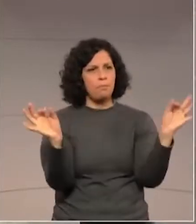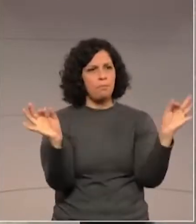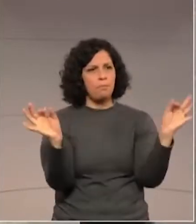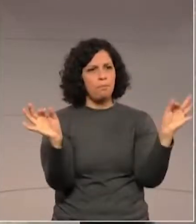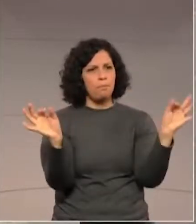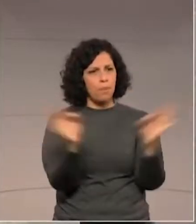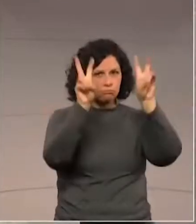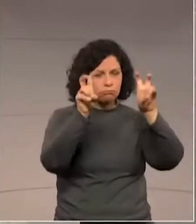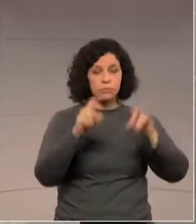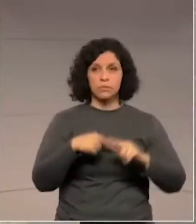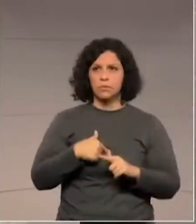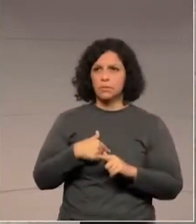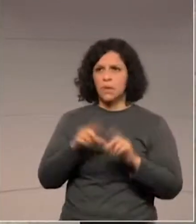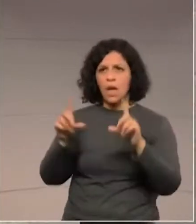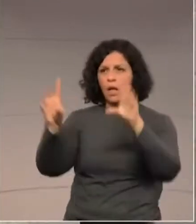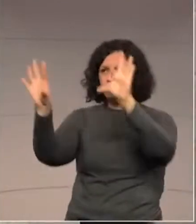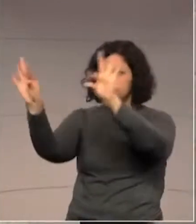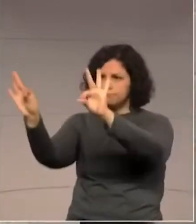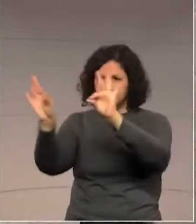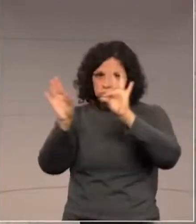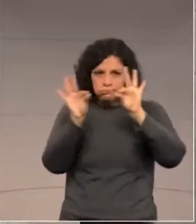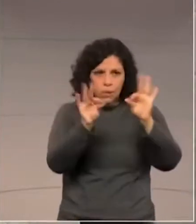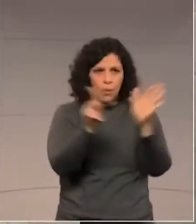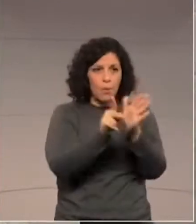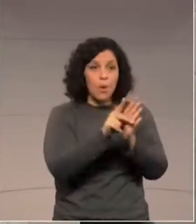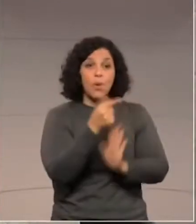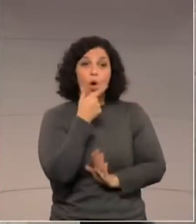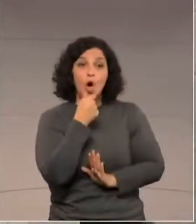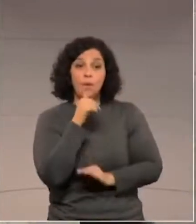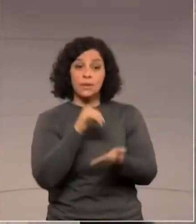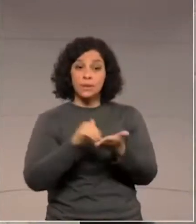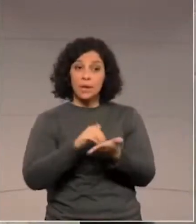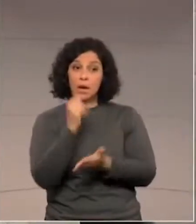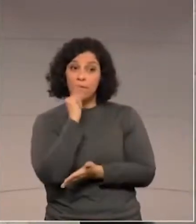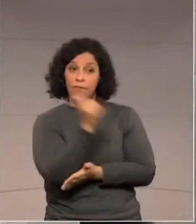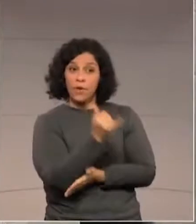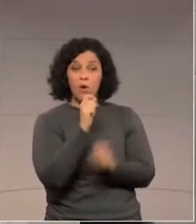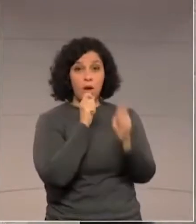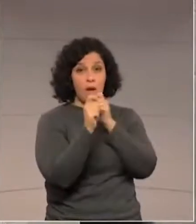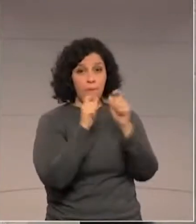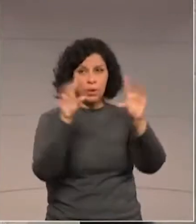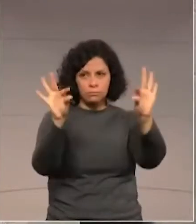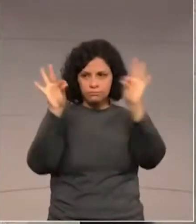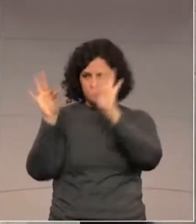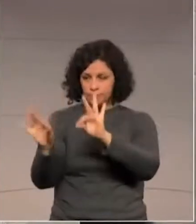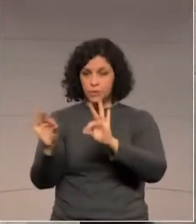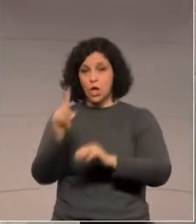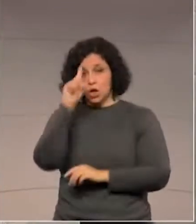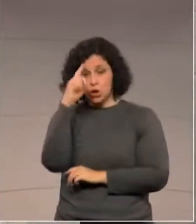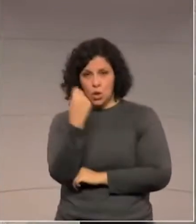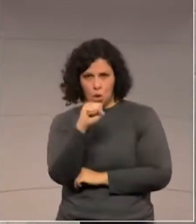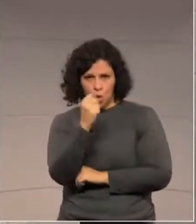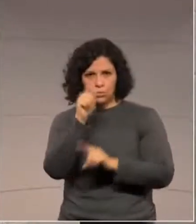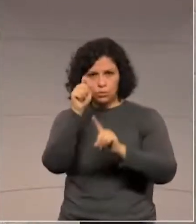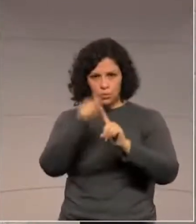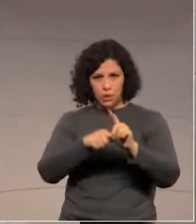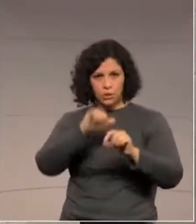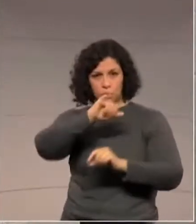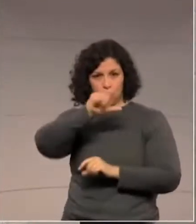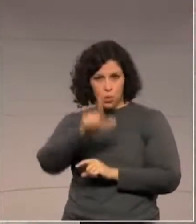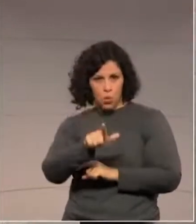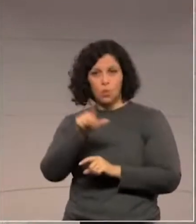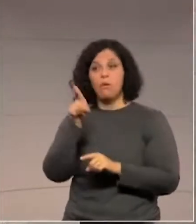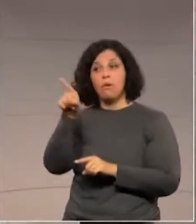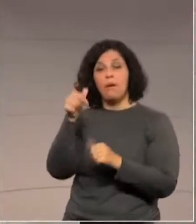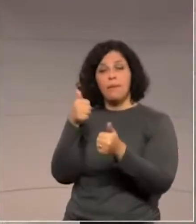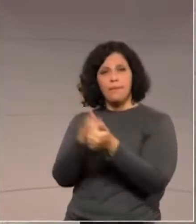aspas. Transcrição exata da fala do secretário. No dia 8 de julho, ao lado do prefeito